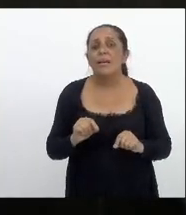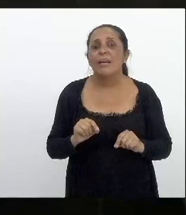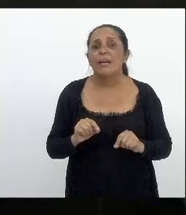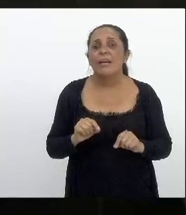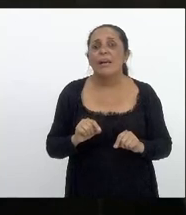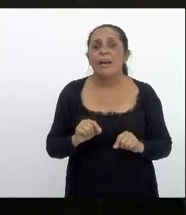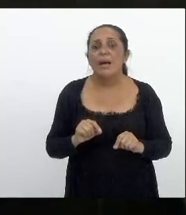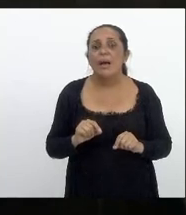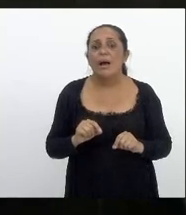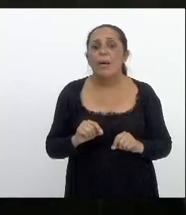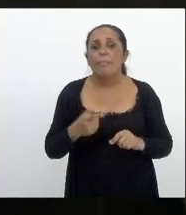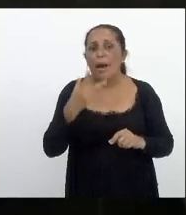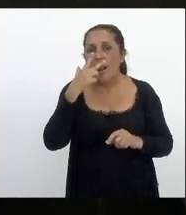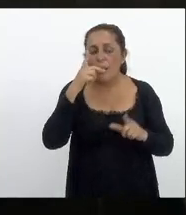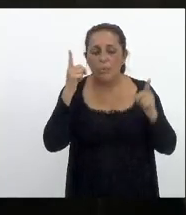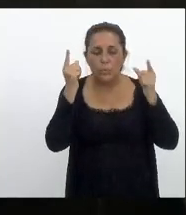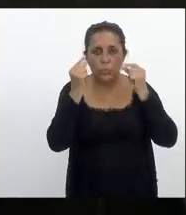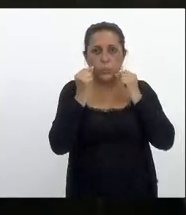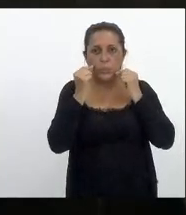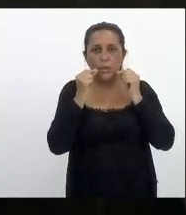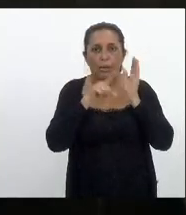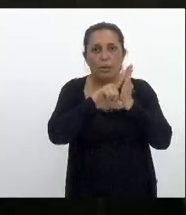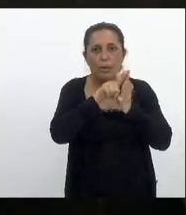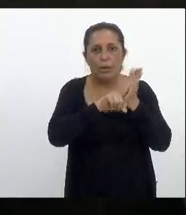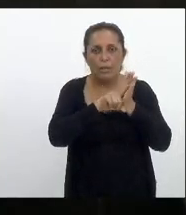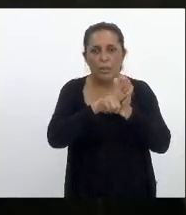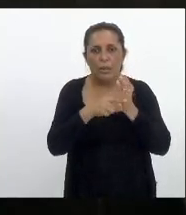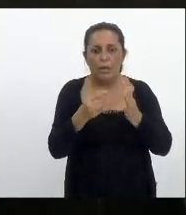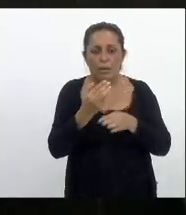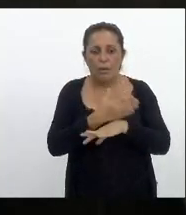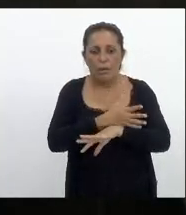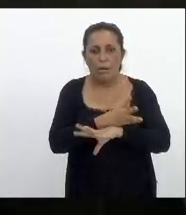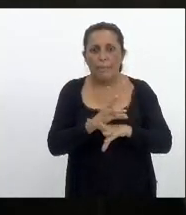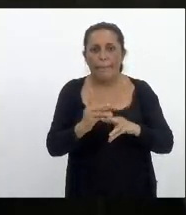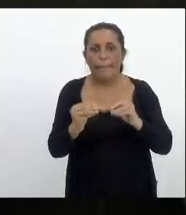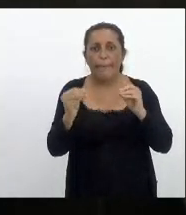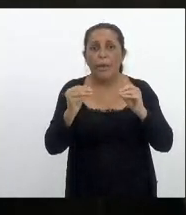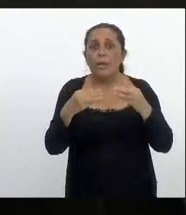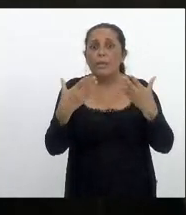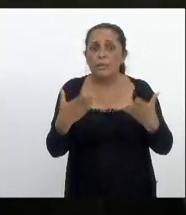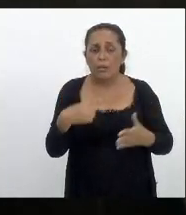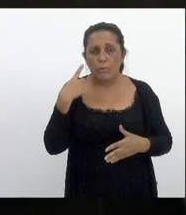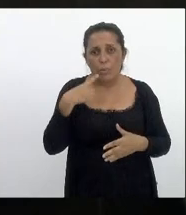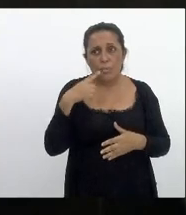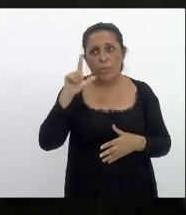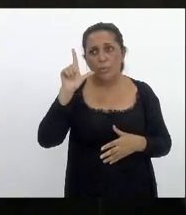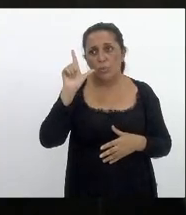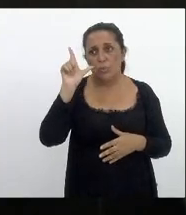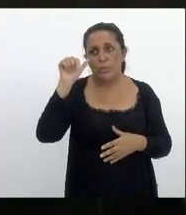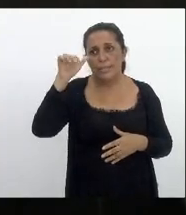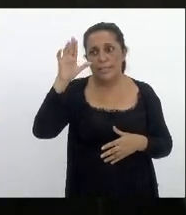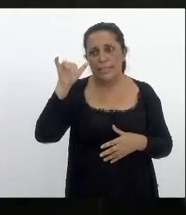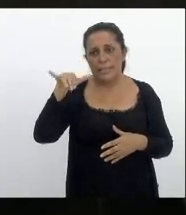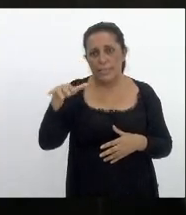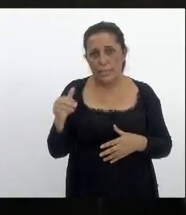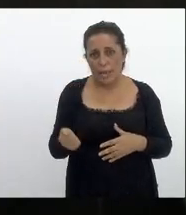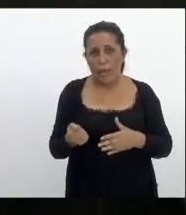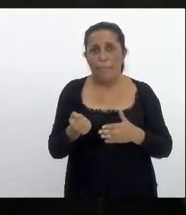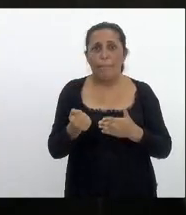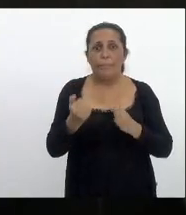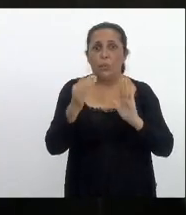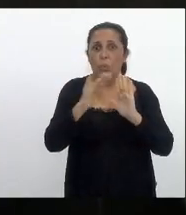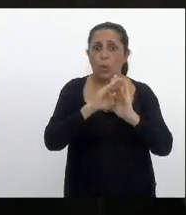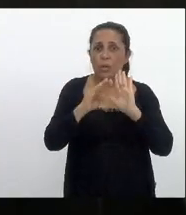alívio fiscal passageiro então deputada Lucinha talvez pudéssemos falar de um regime de